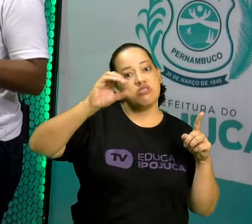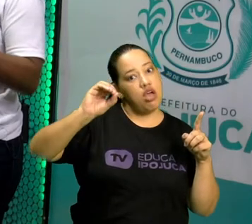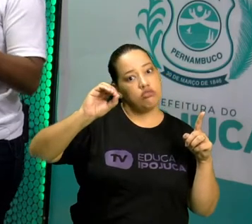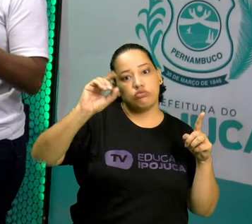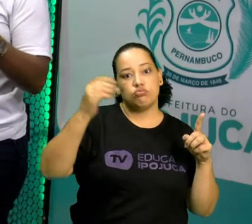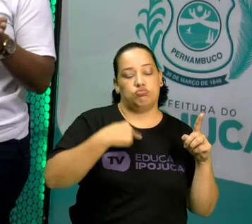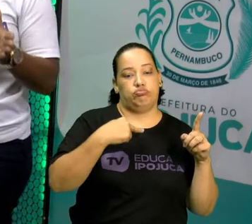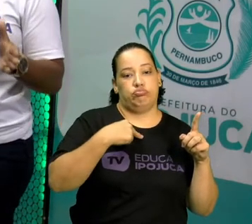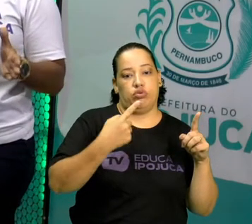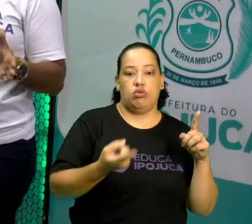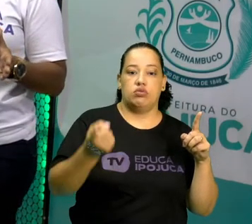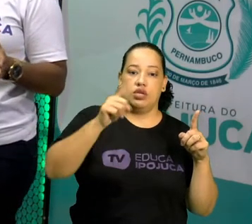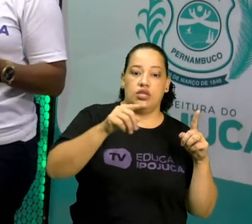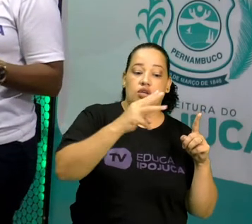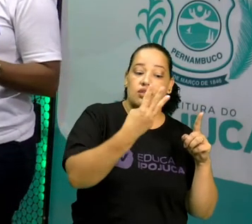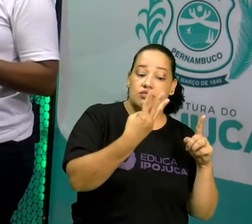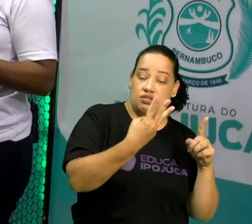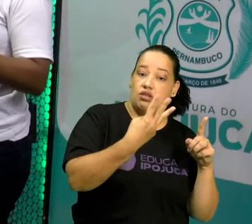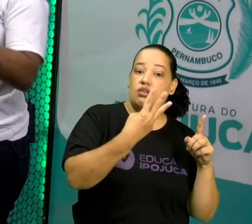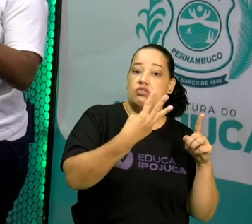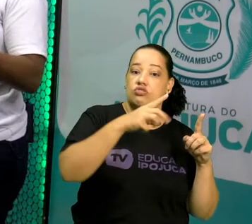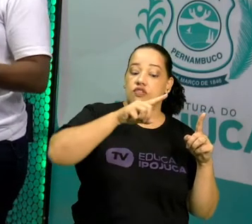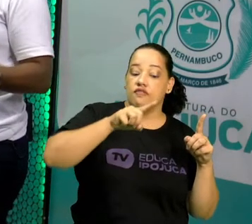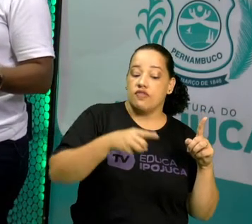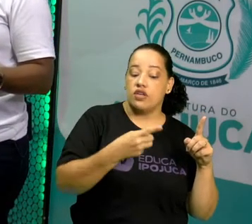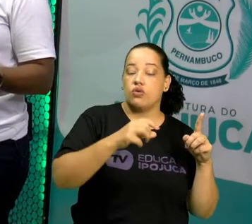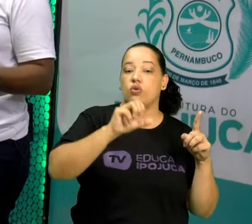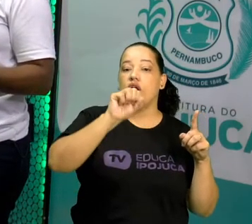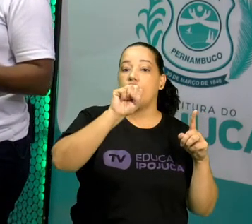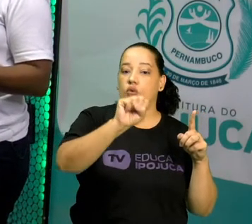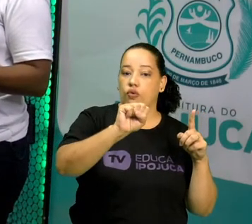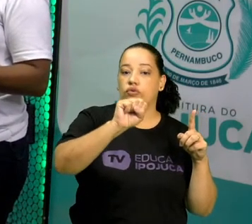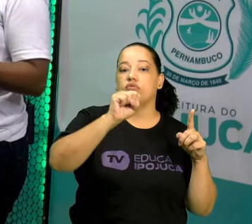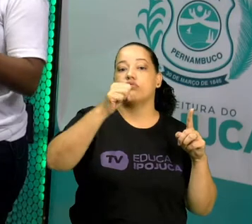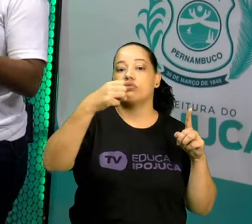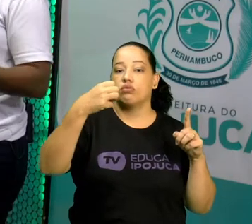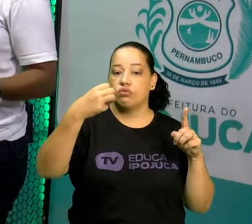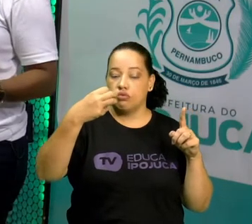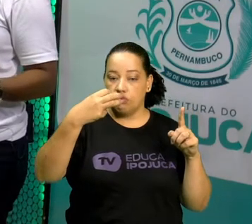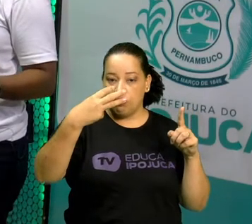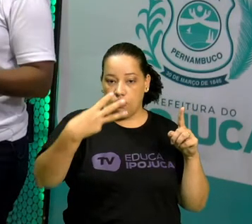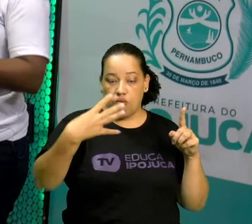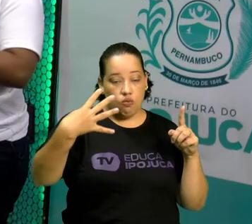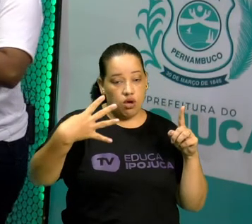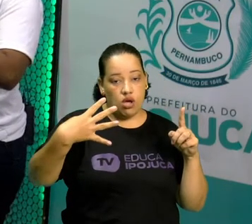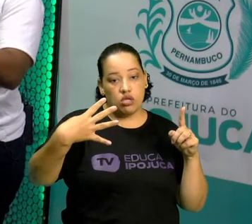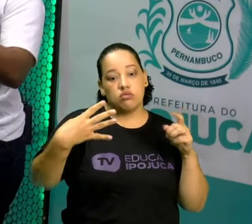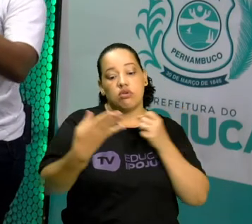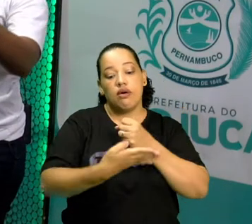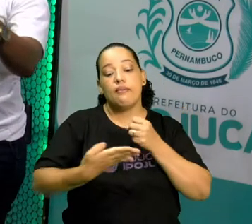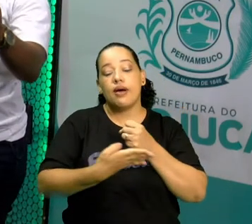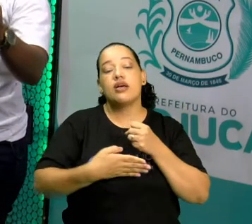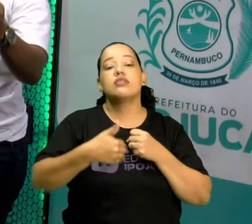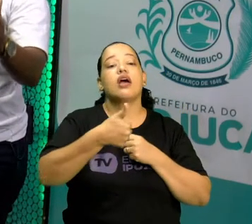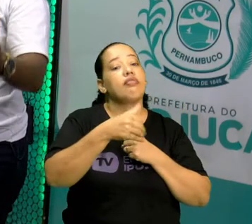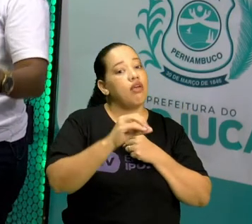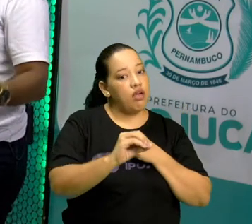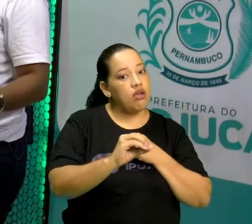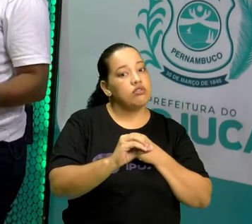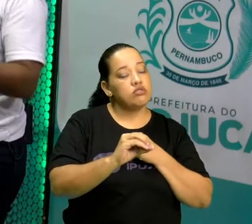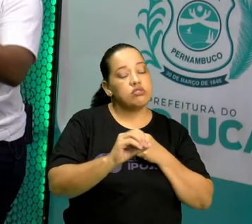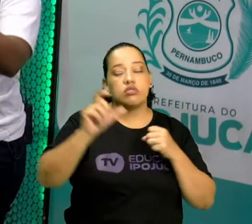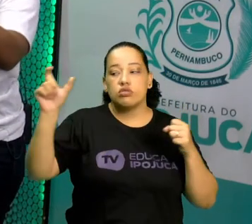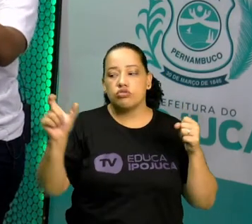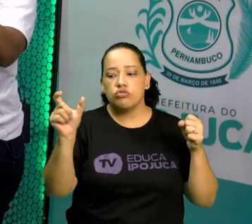assim. 3, 84, base 10. E a quantidade de casas que nós